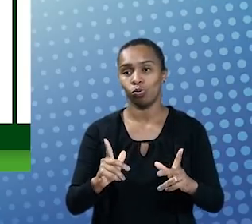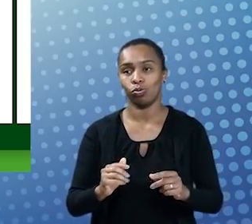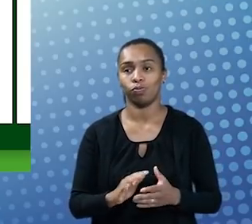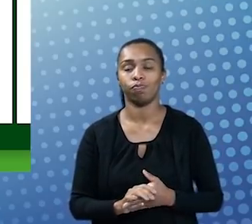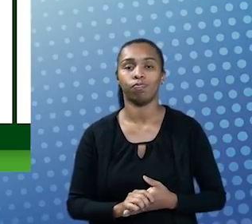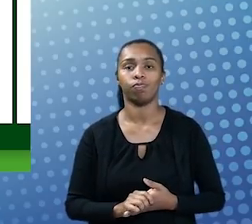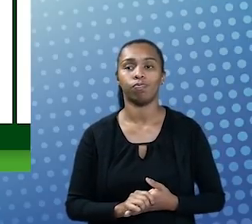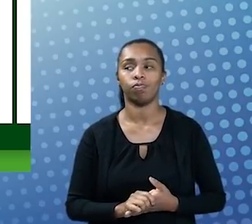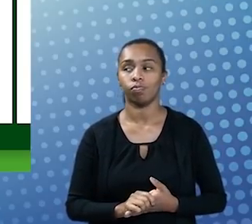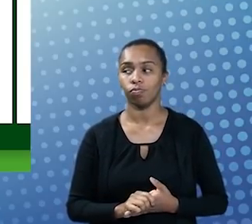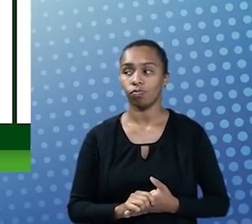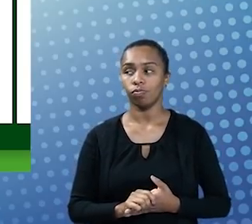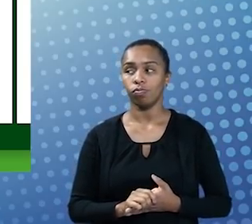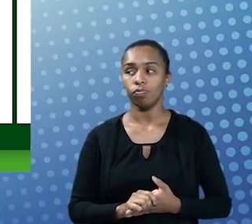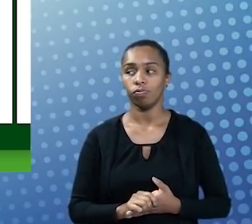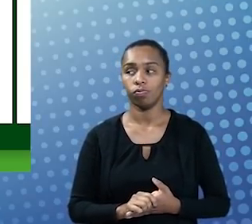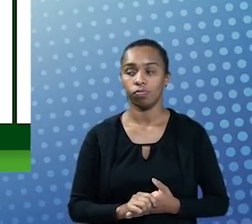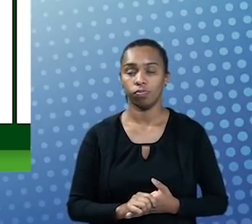Podemos avançar?